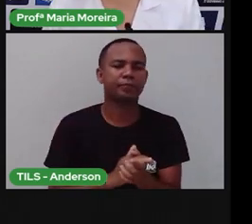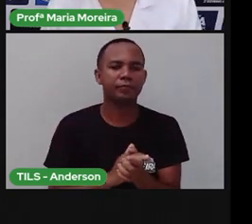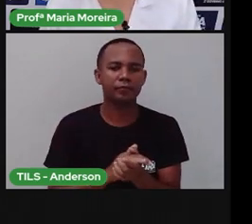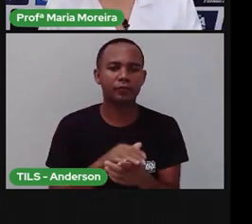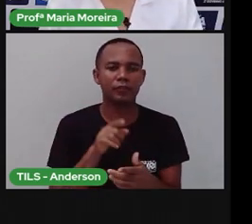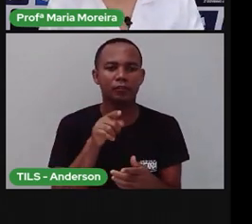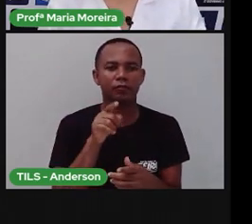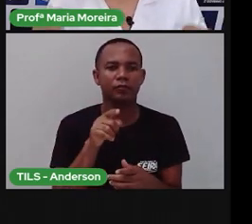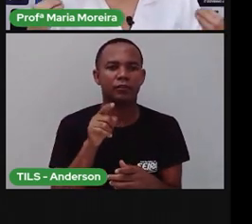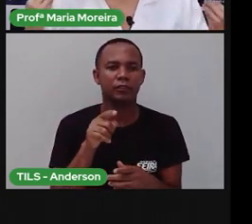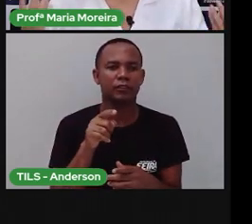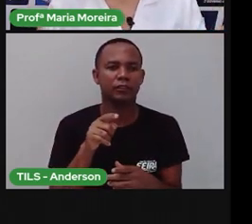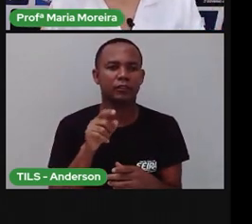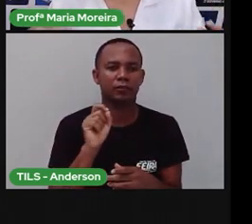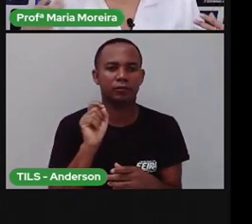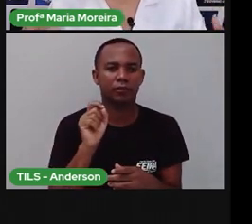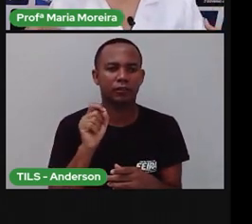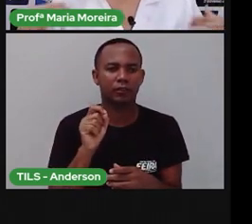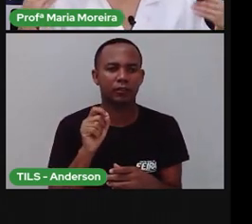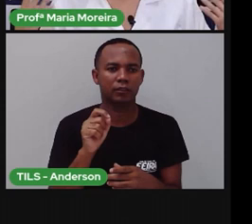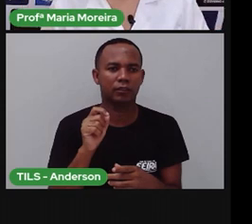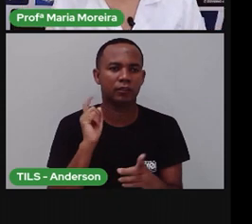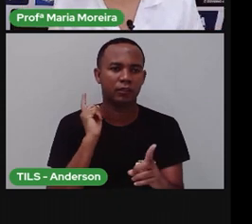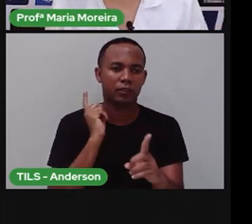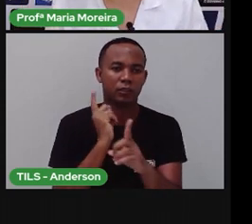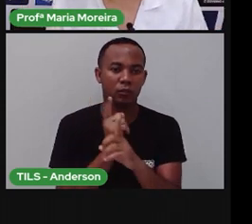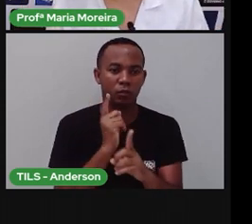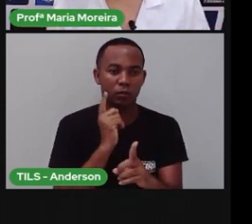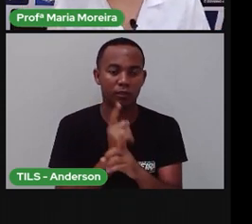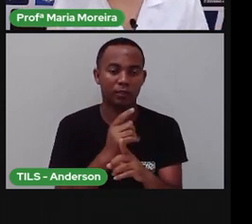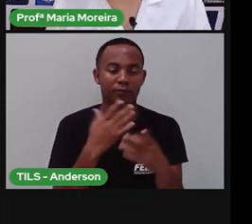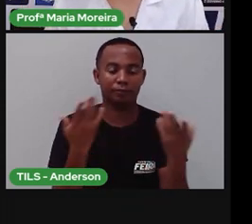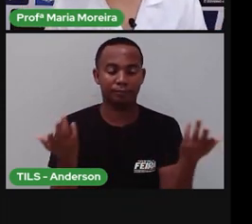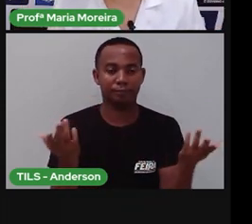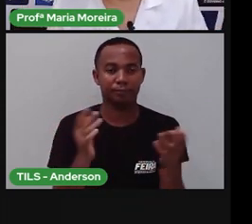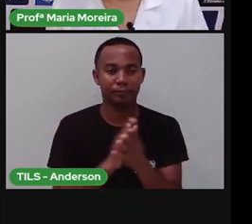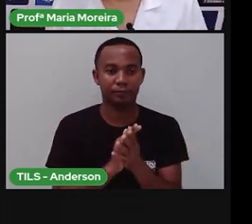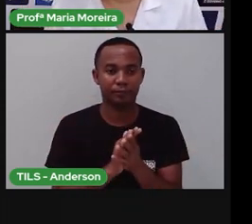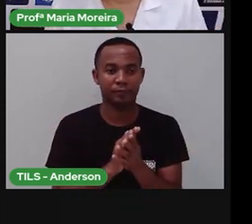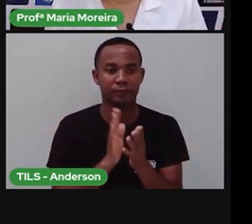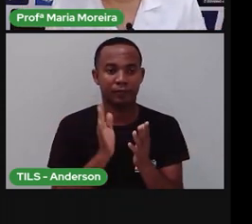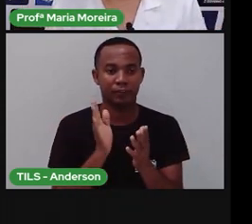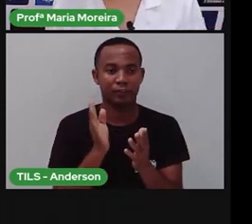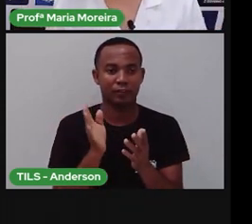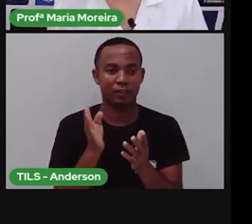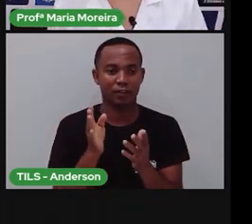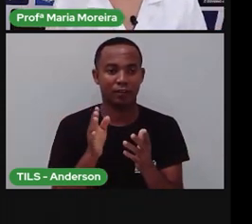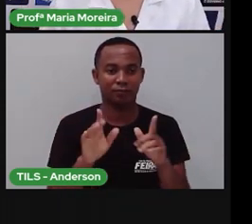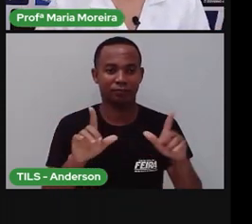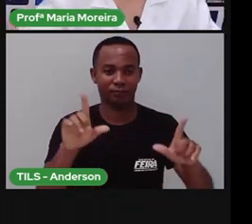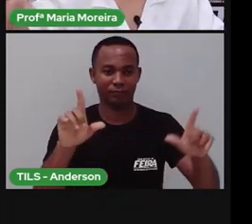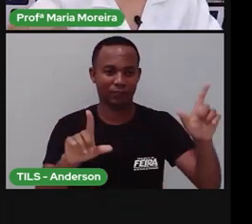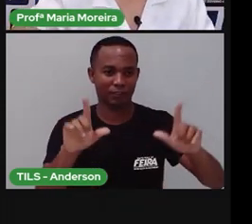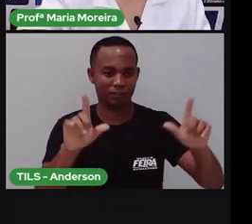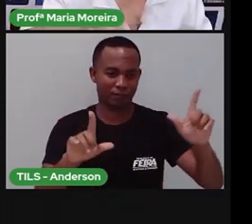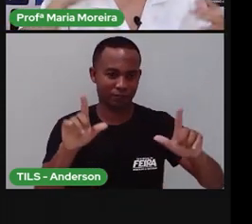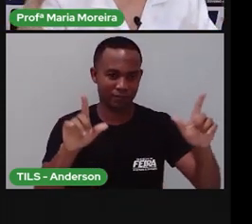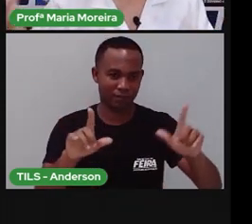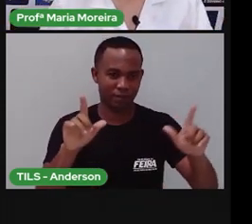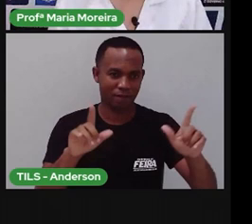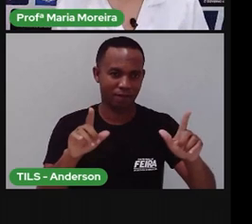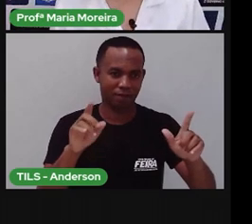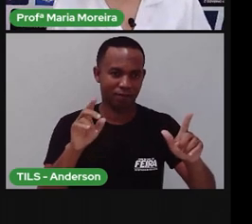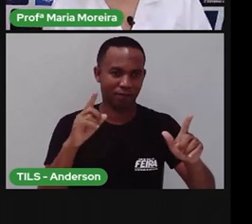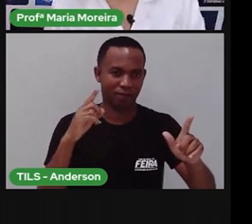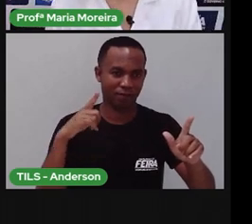E aí você, através disso aí, você acaba meio que descobrindo. Quem já assistiu a Era do Gelo, né? Sabe aí que a Era do